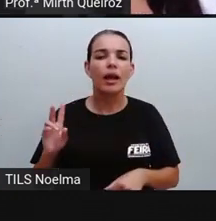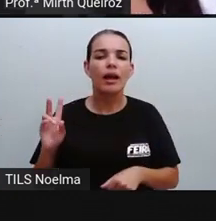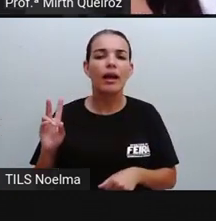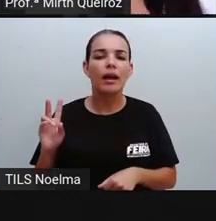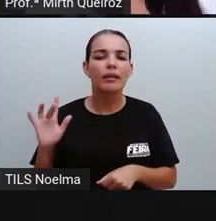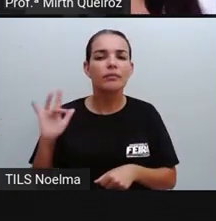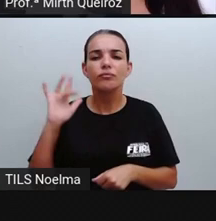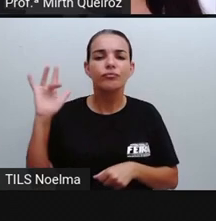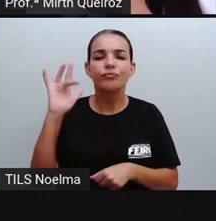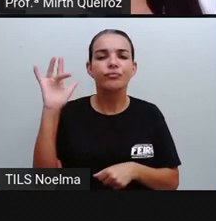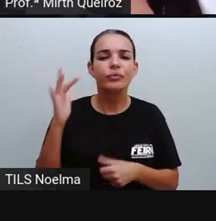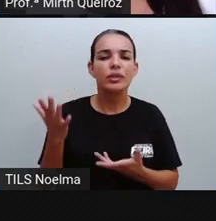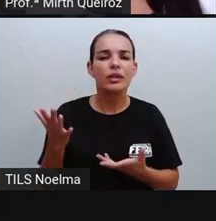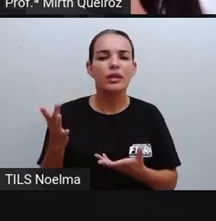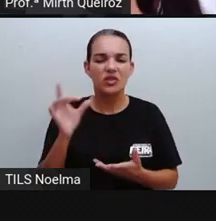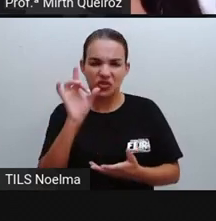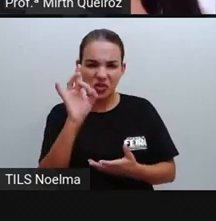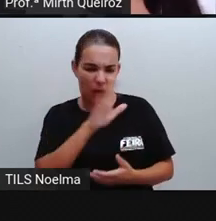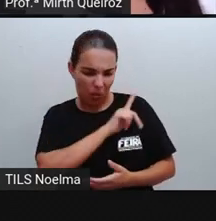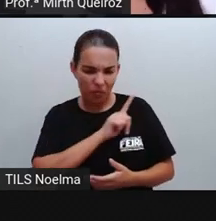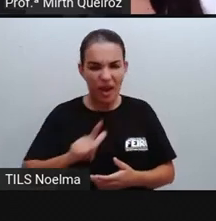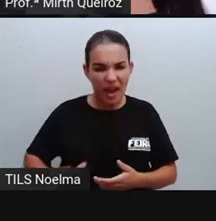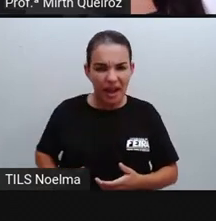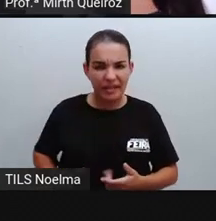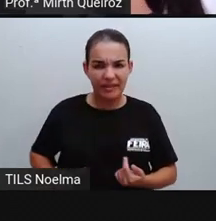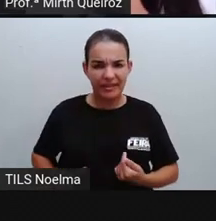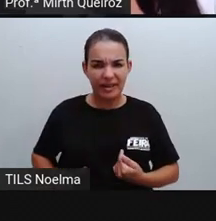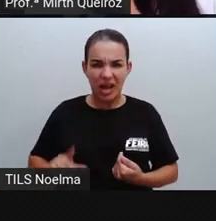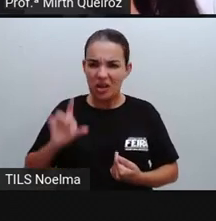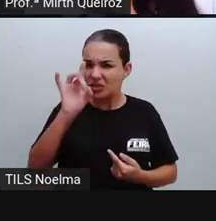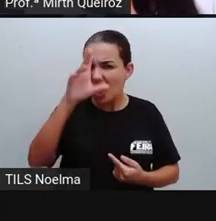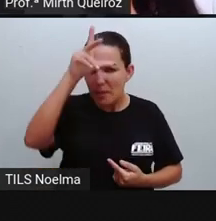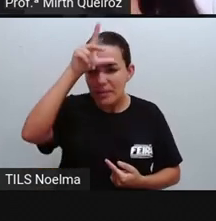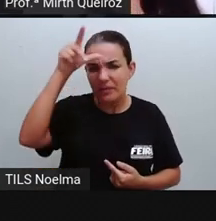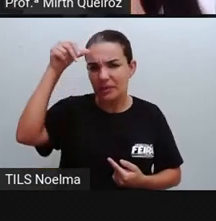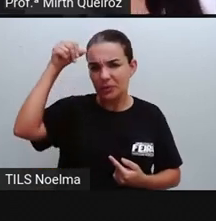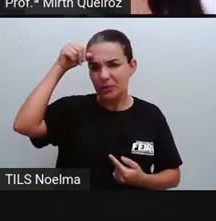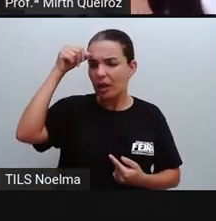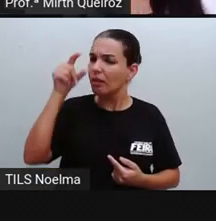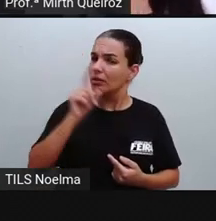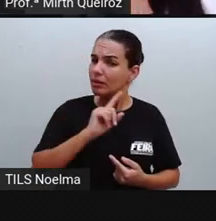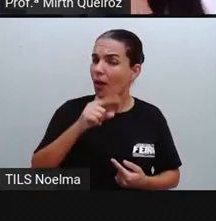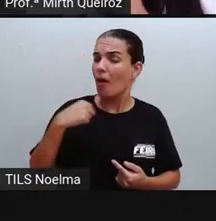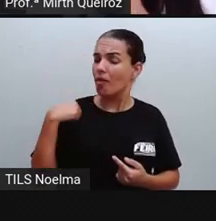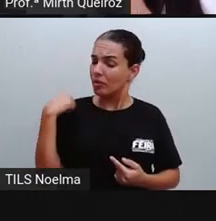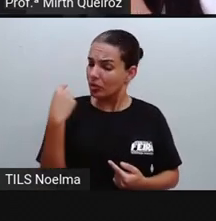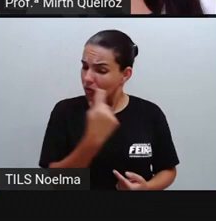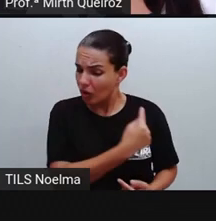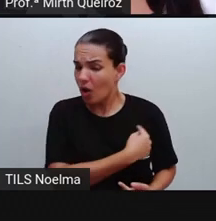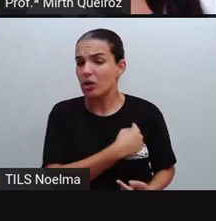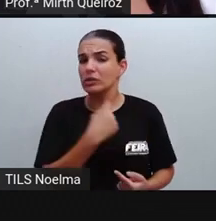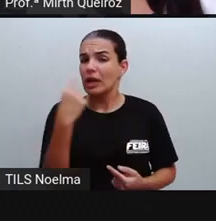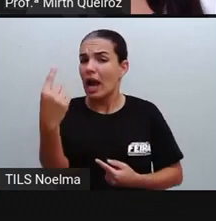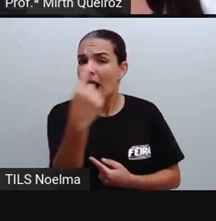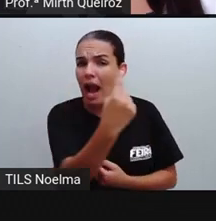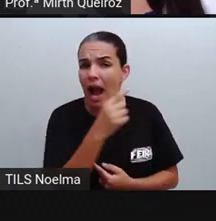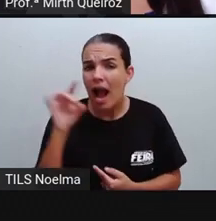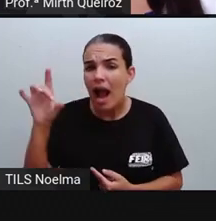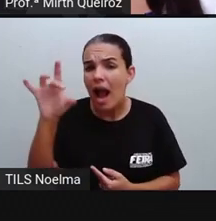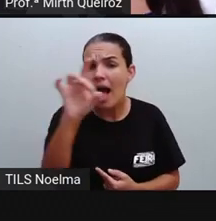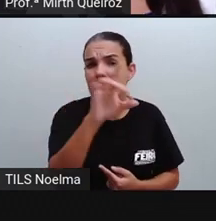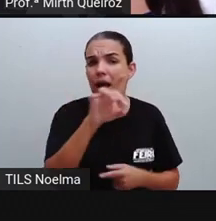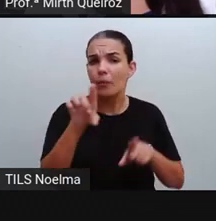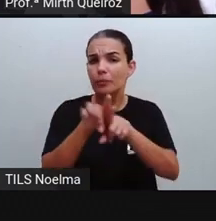responsável? Só o governo? Não. Só as prefeituras? Não. Nós também somos responsáveis, né?